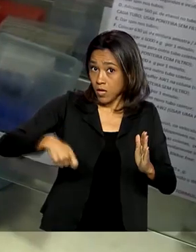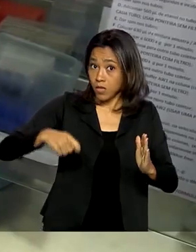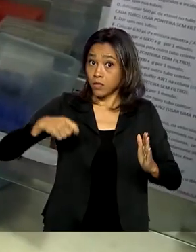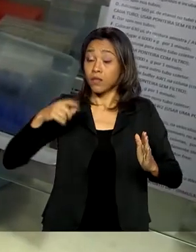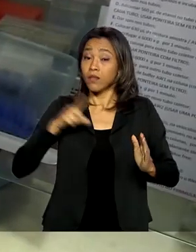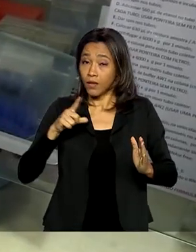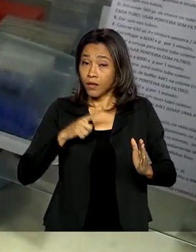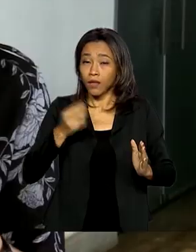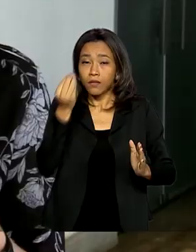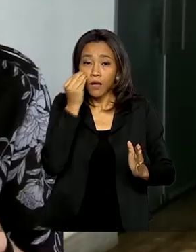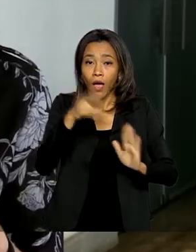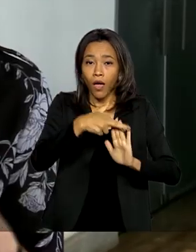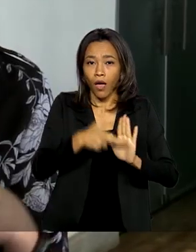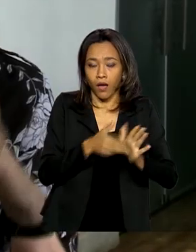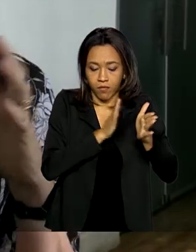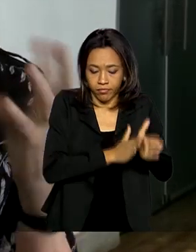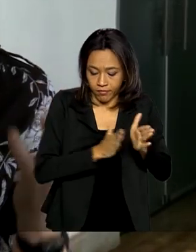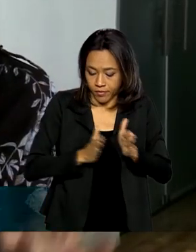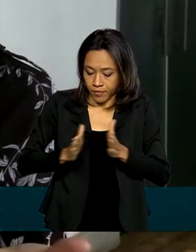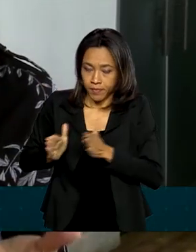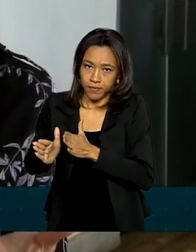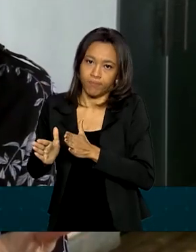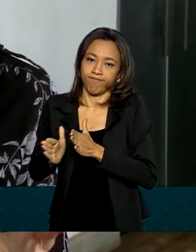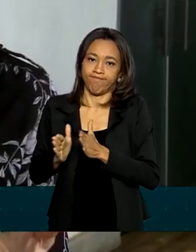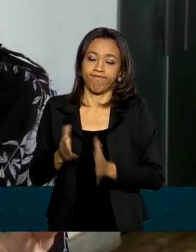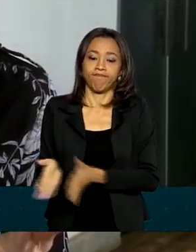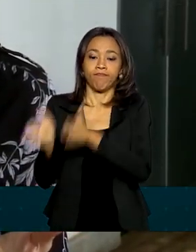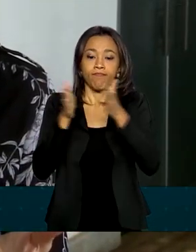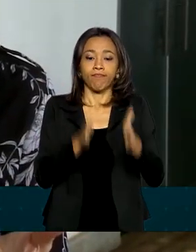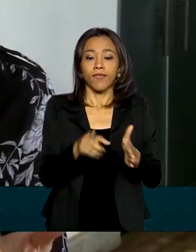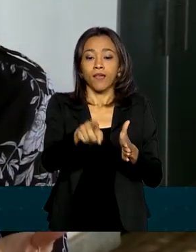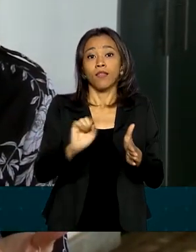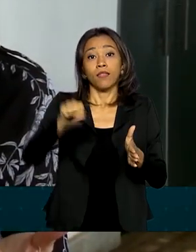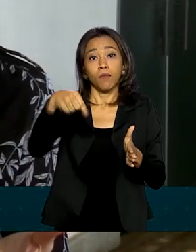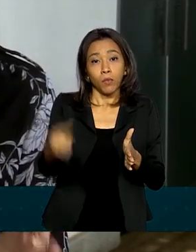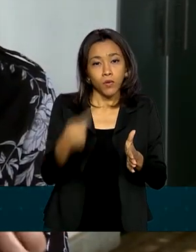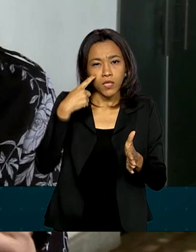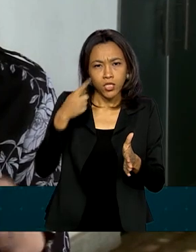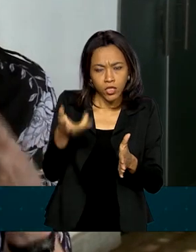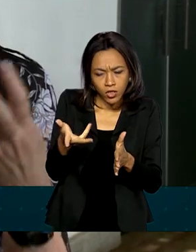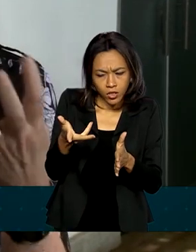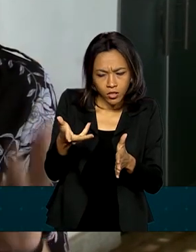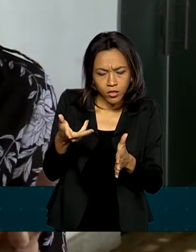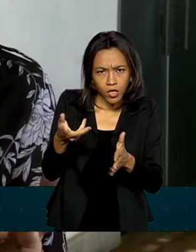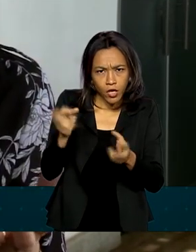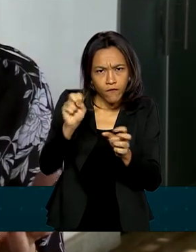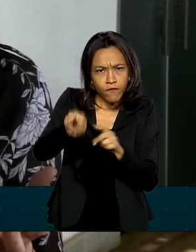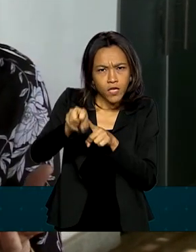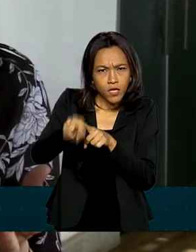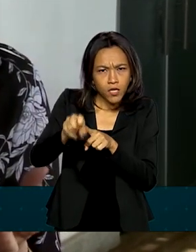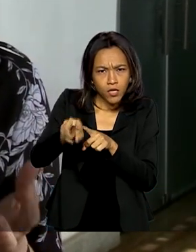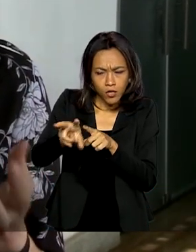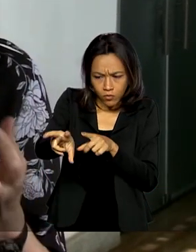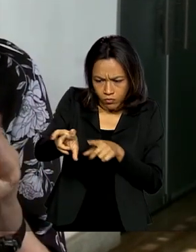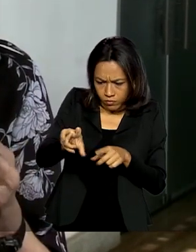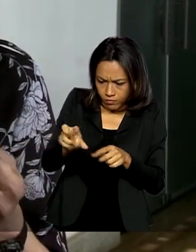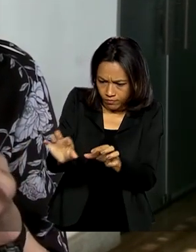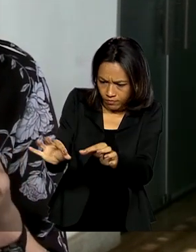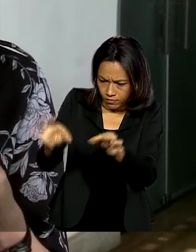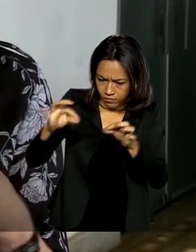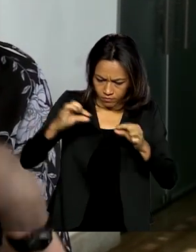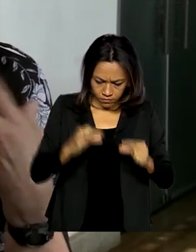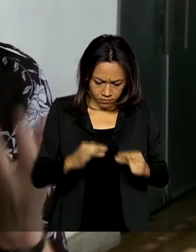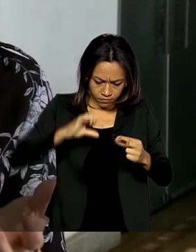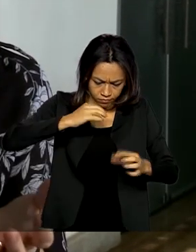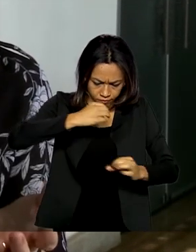todos os testes. Uma vez construído esse vírus modificado, a gente chama de vírus recombinante, os